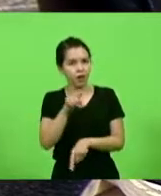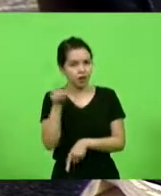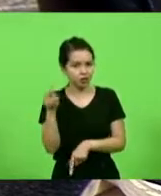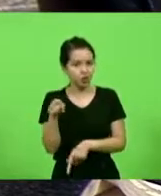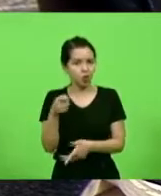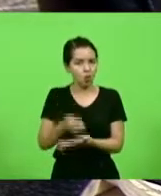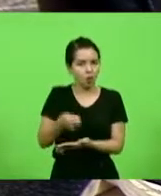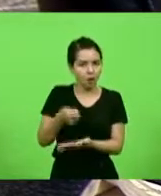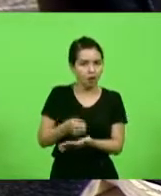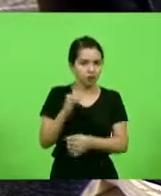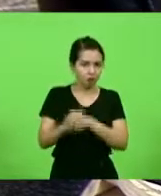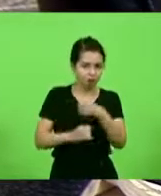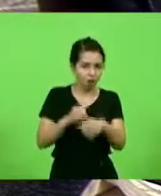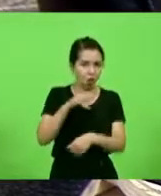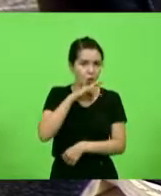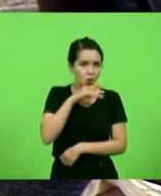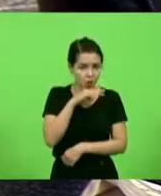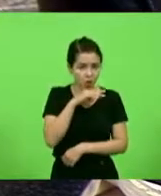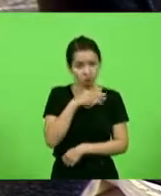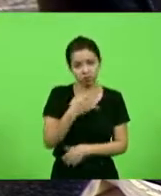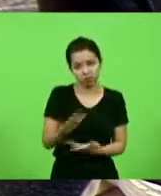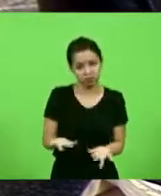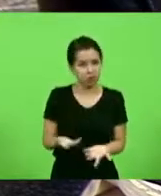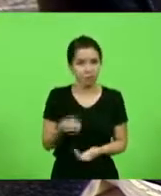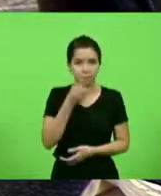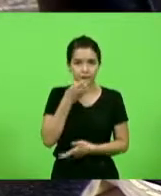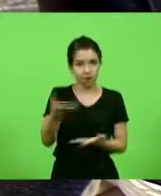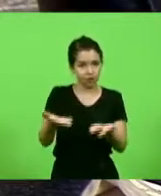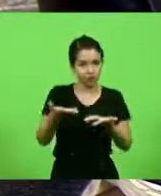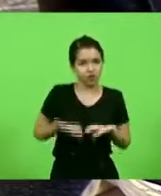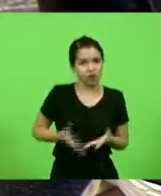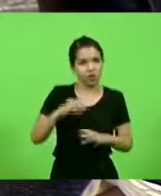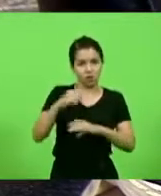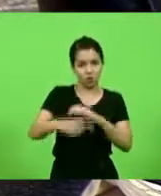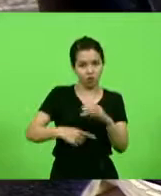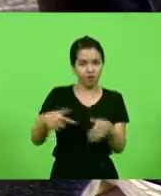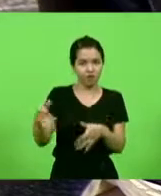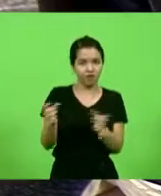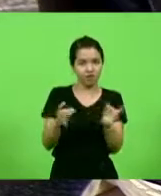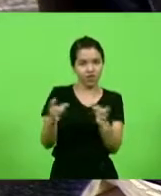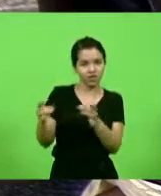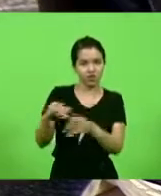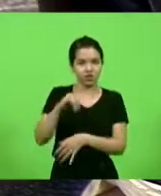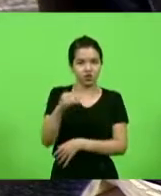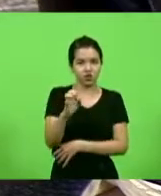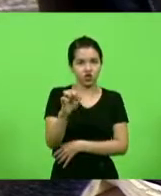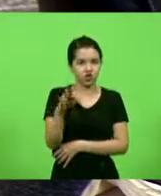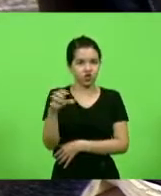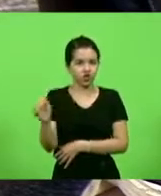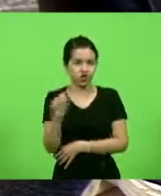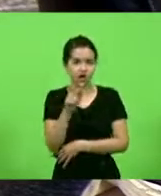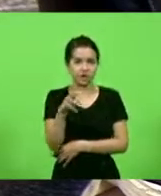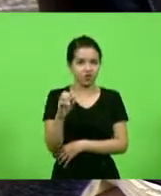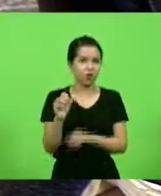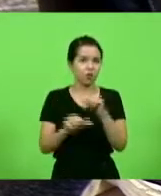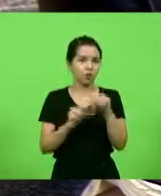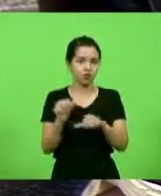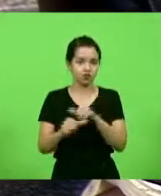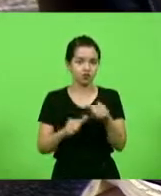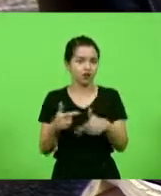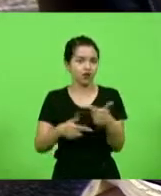é tranquilo, bem-vindo ao nosso mundo. Vai vender Jequiti, vender Avon, vai mudar de profissão, vai fazer outra coisa.